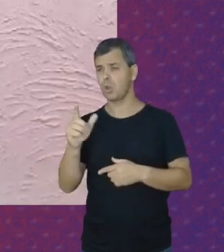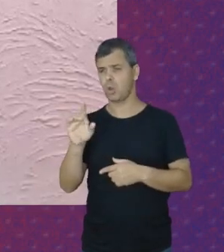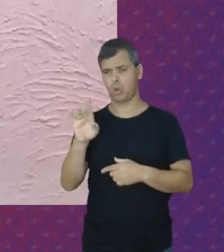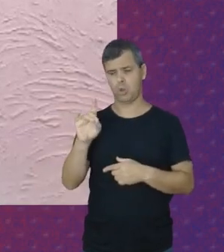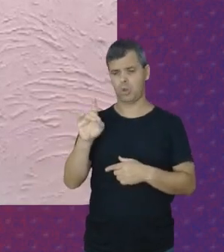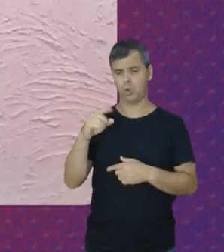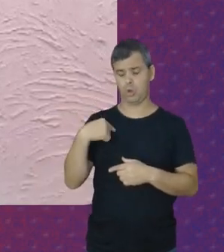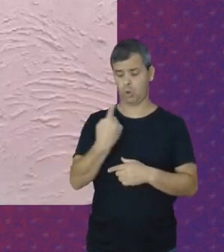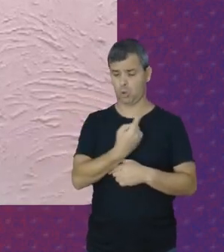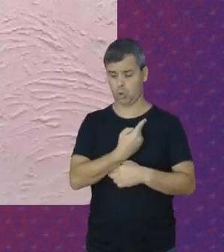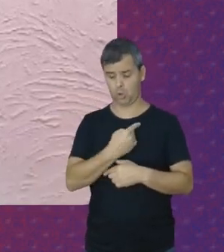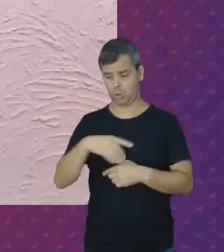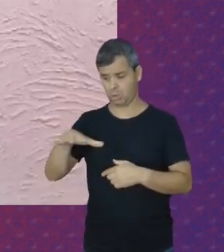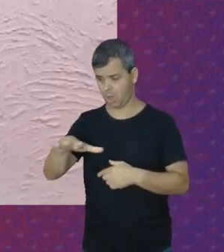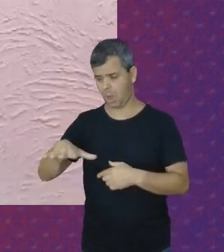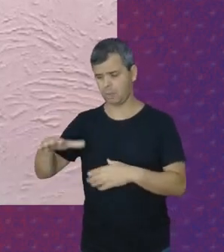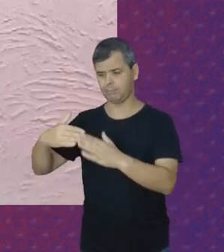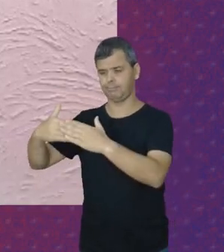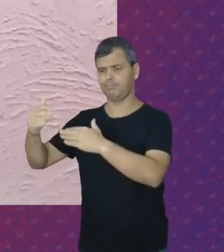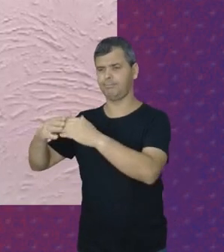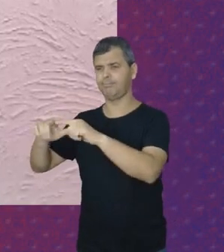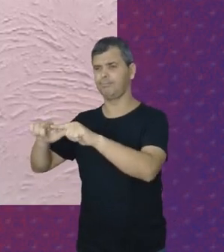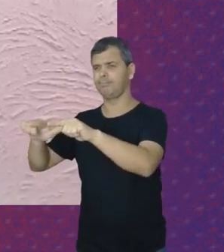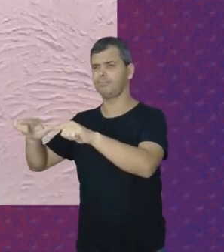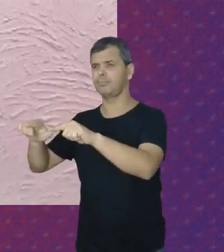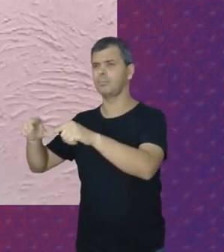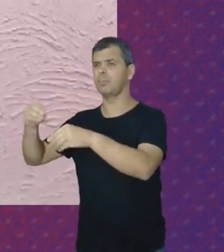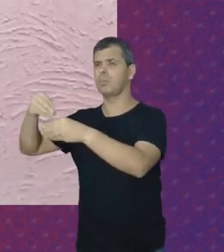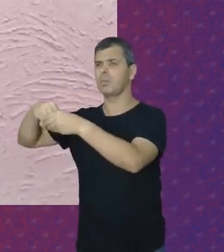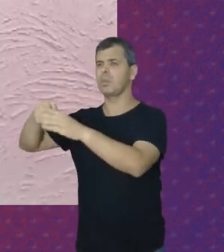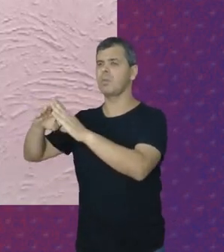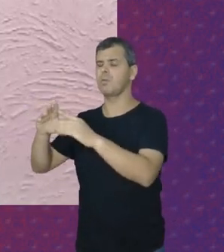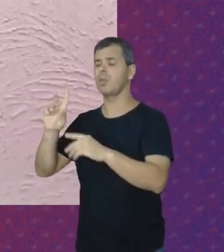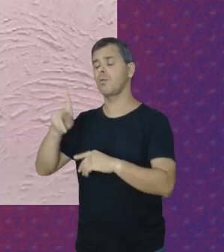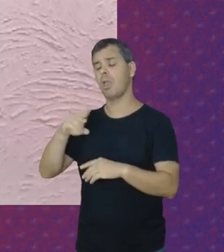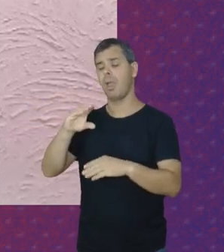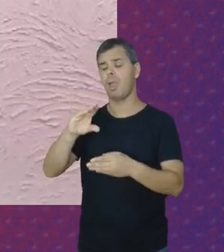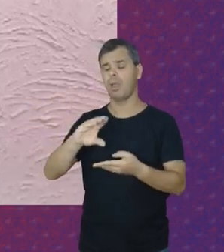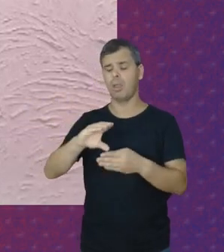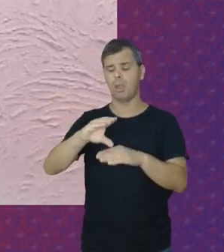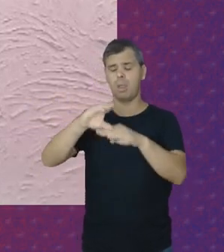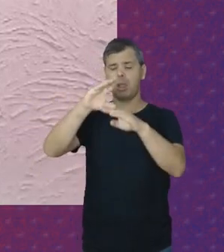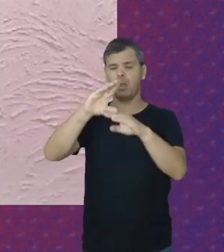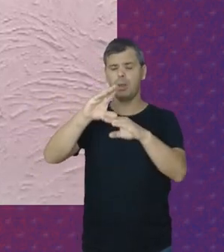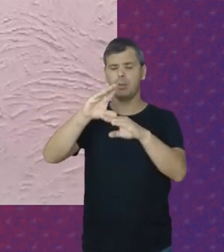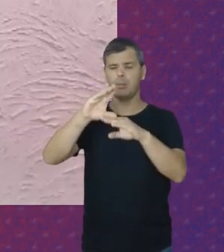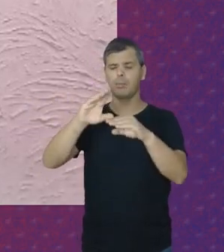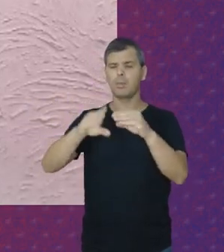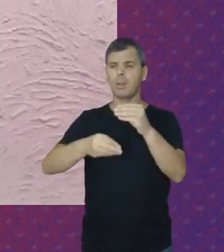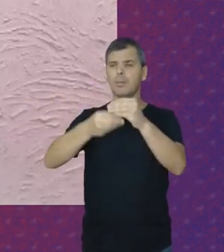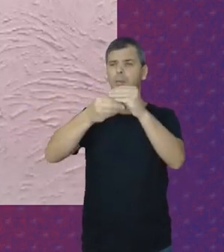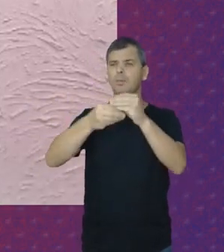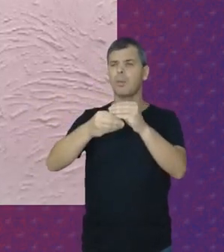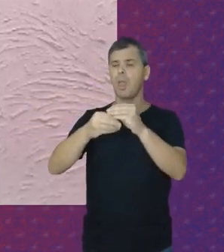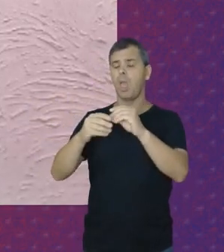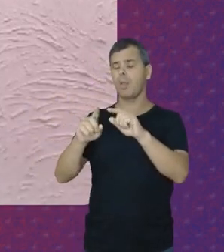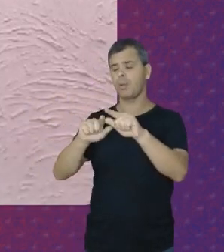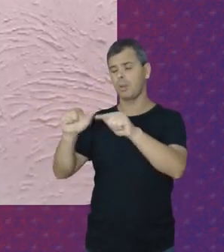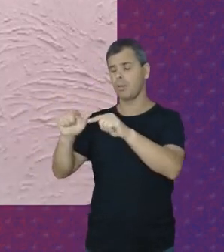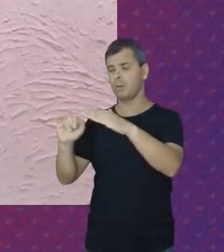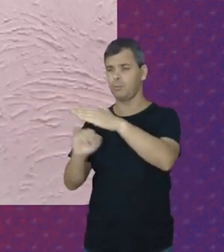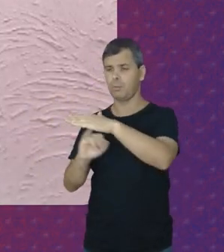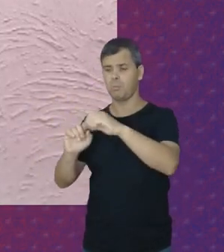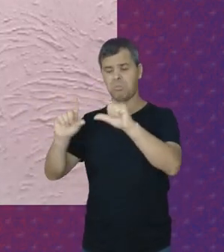Na nossa categoria Que isso aconteceu Então não quer dizer Que foi a PEC Que diminuiu A formalidade Do trabalho